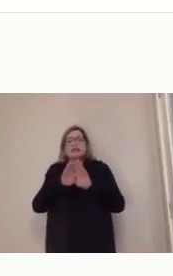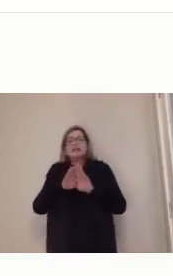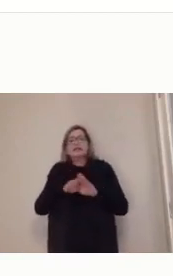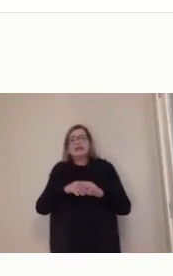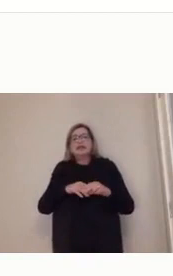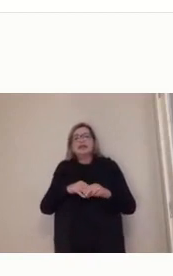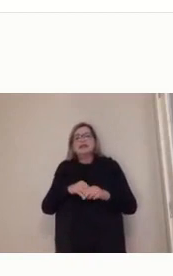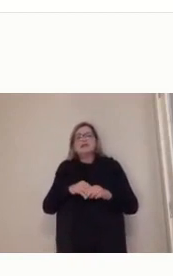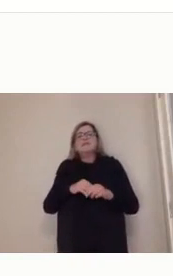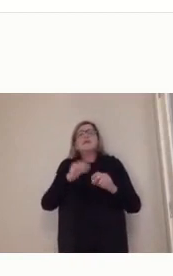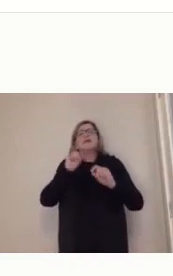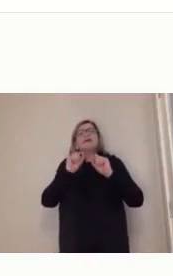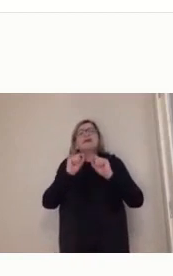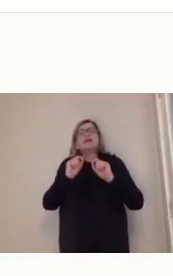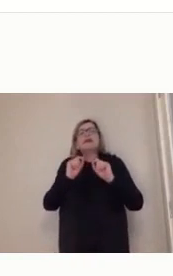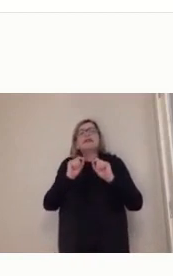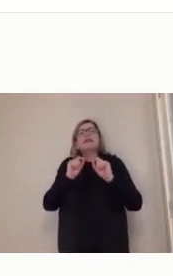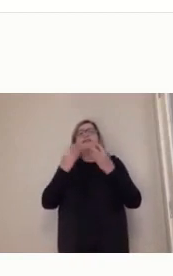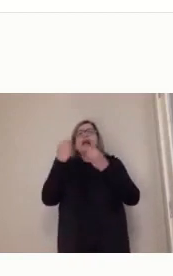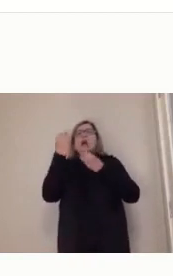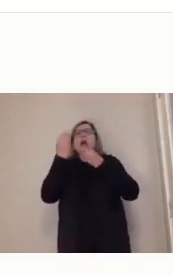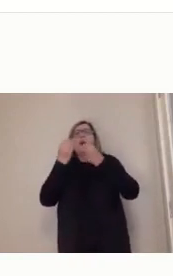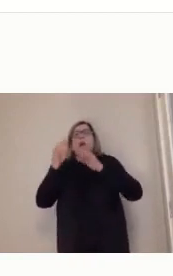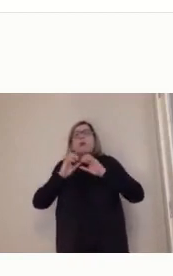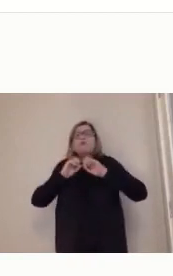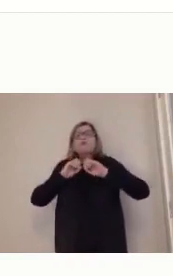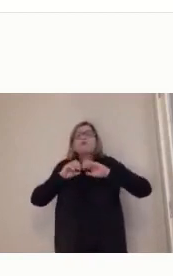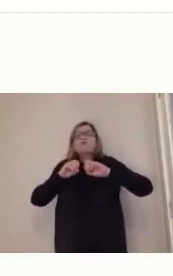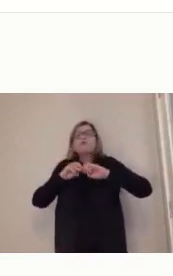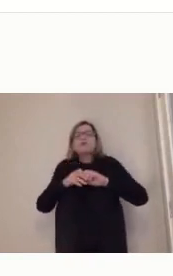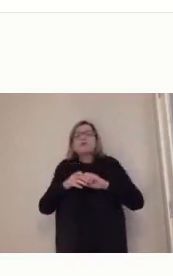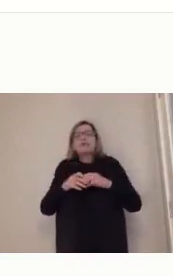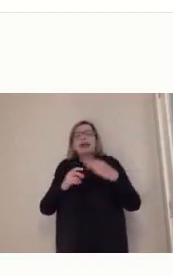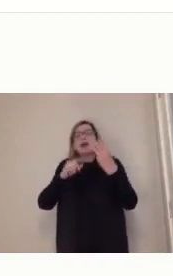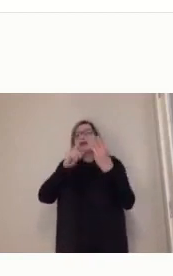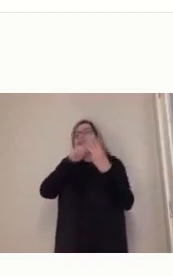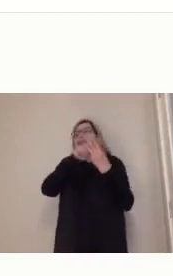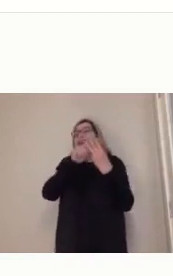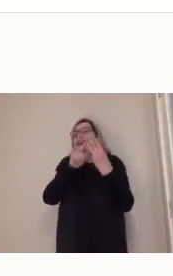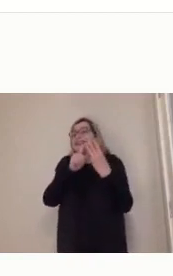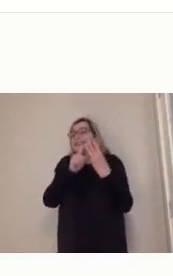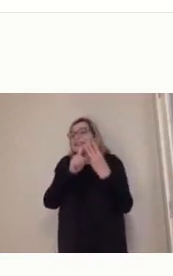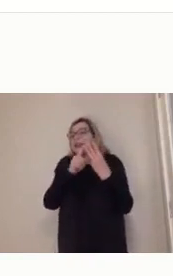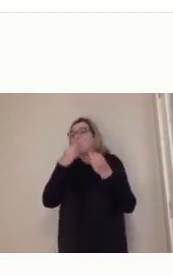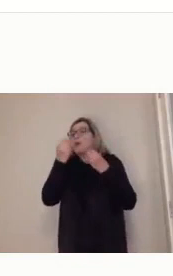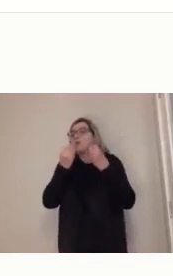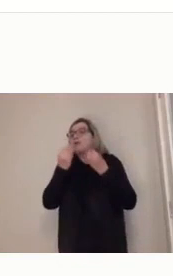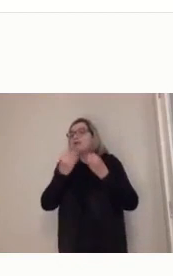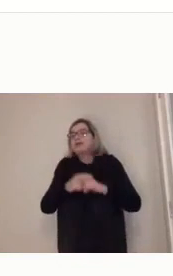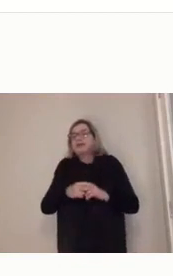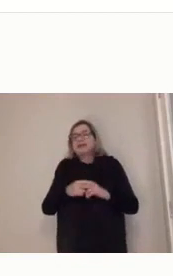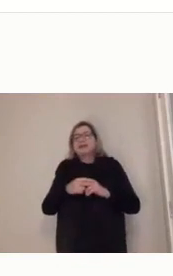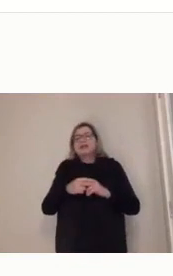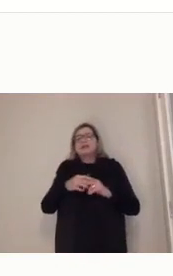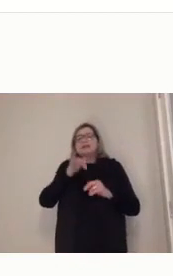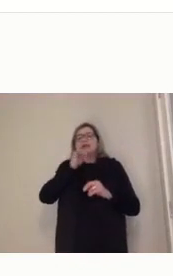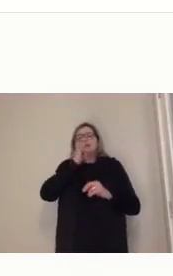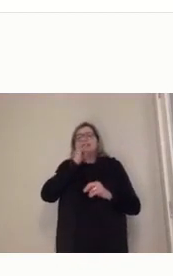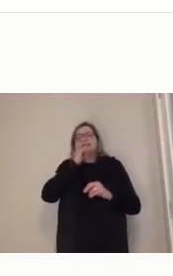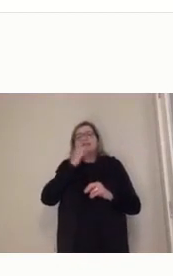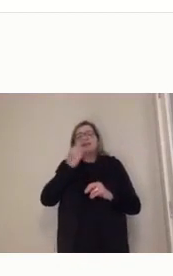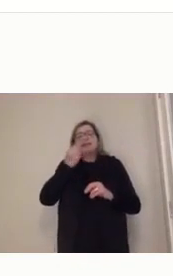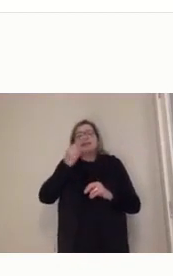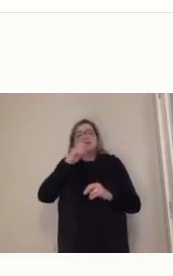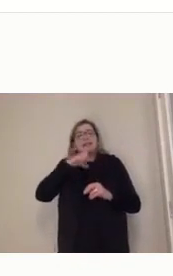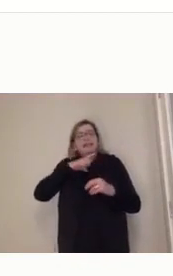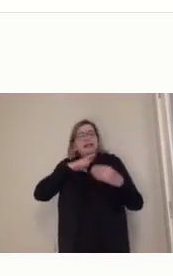É coisa feita. Então, se você tem um acesso, uma rede de conhecimentos espalhada em milhões de páginas aí